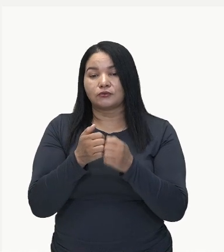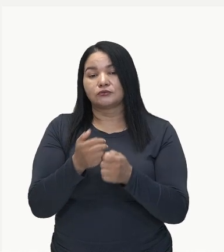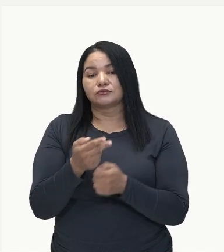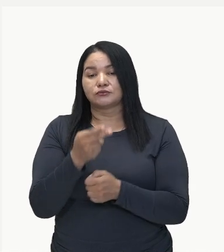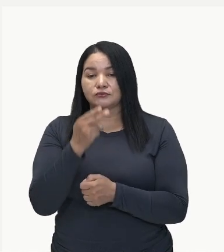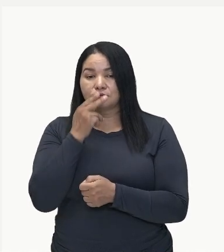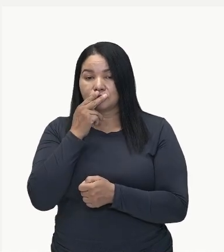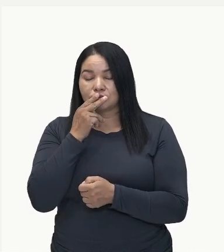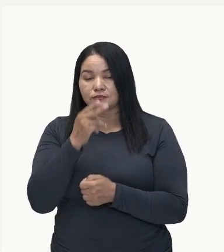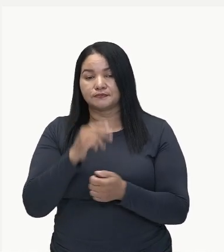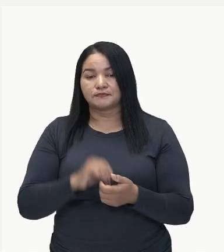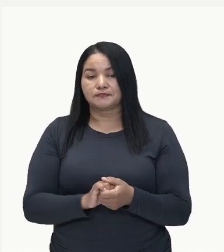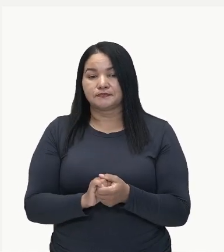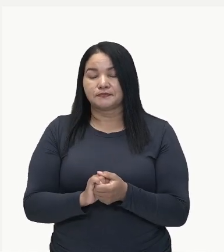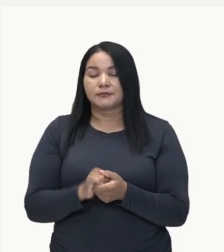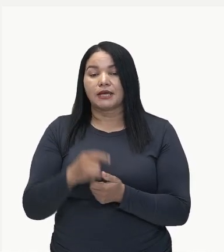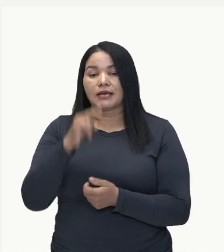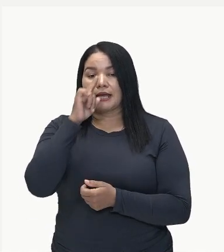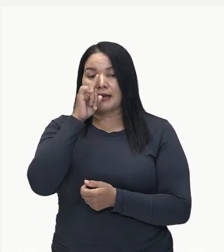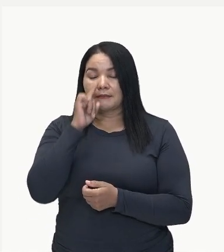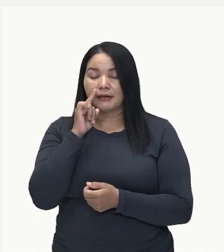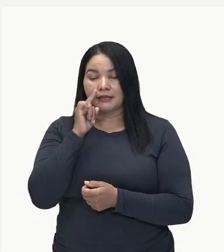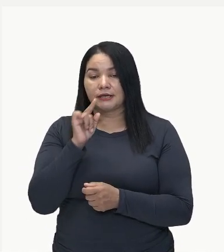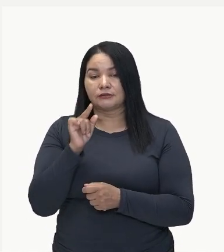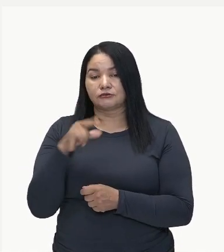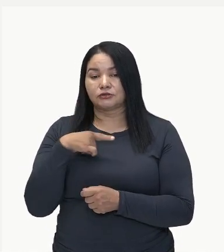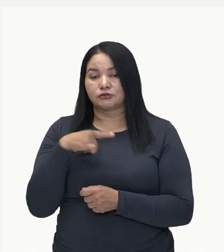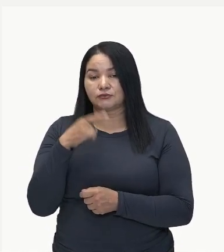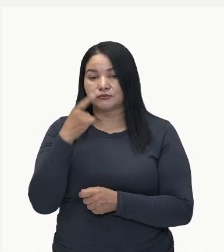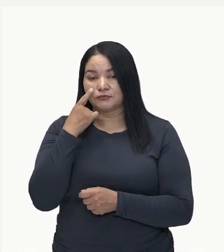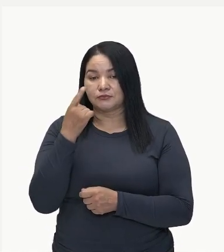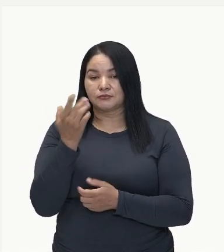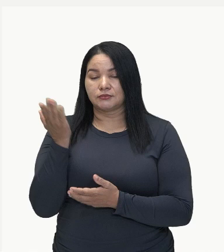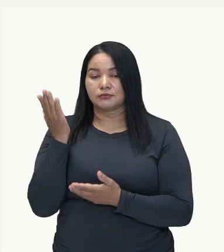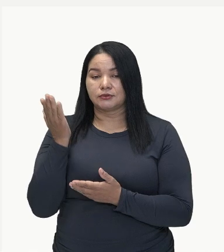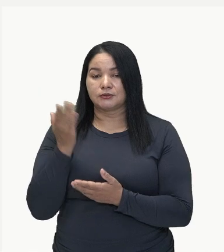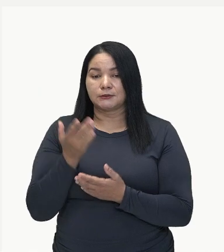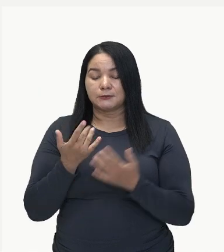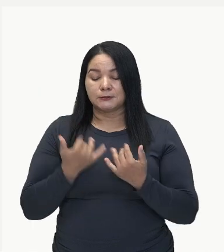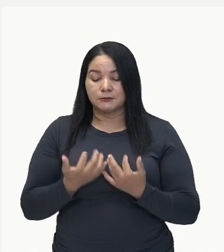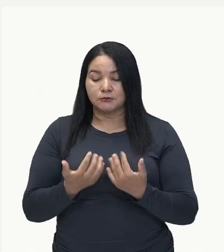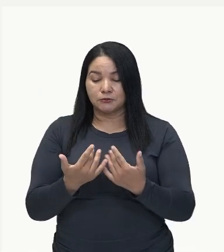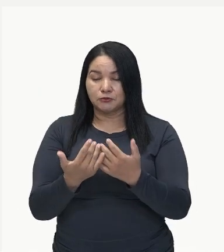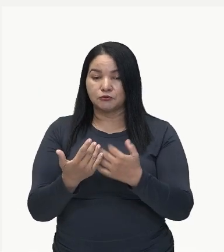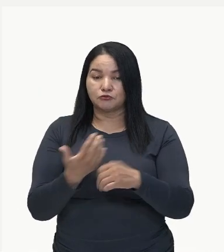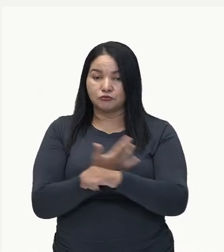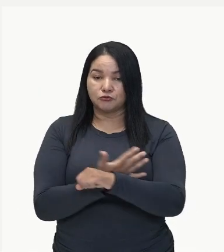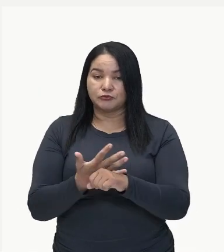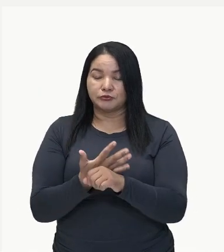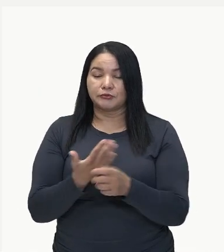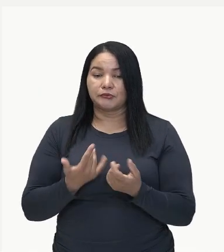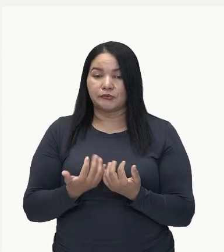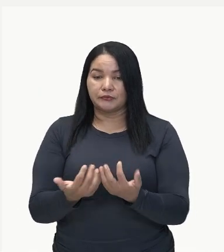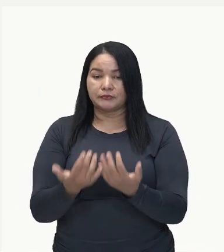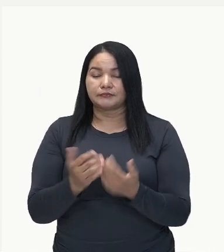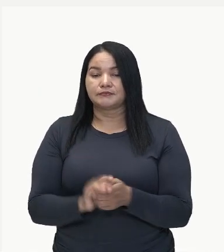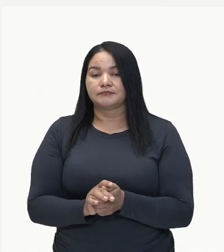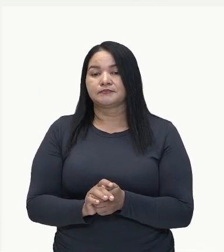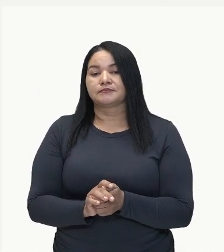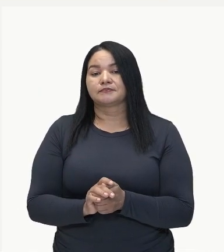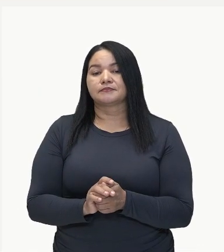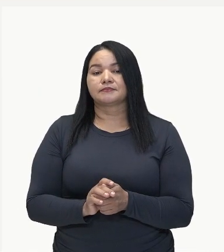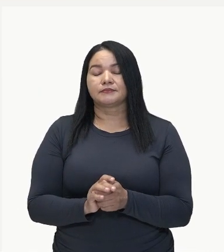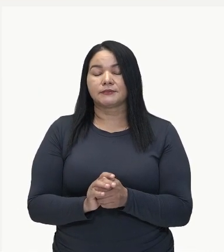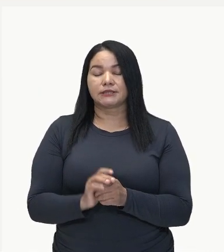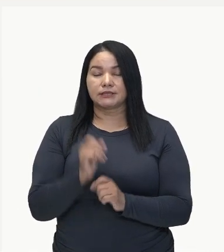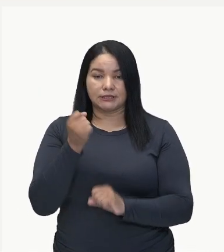áreas em amarelo vão refletir as áreas de pastagem. Aí a gente começa a falar da indústria, o setor